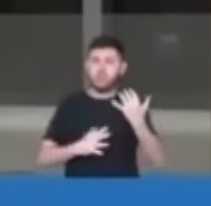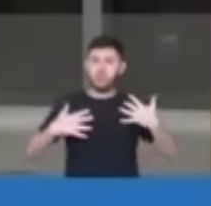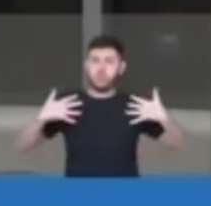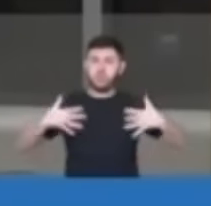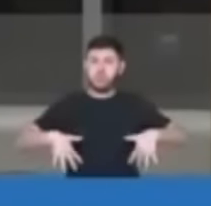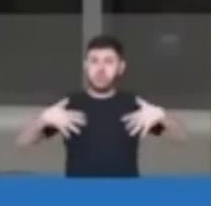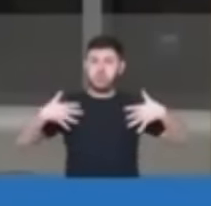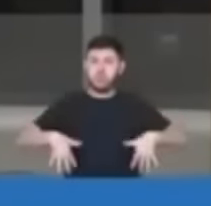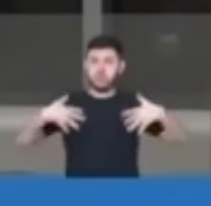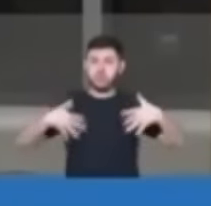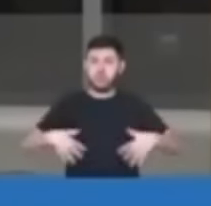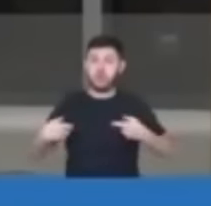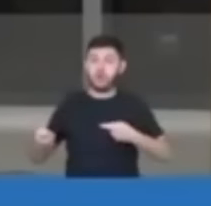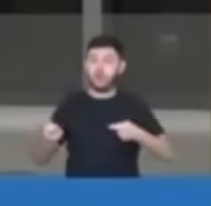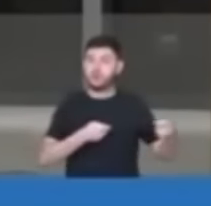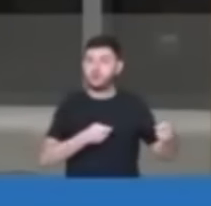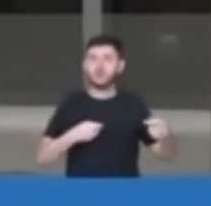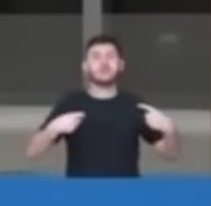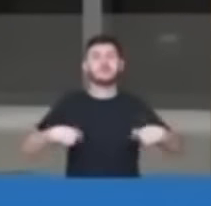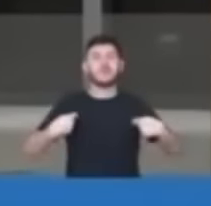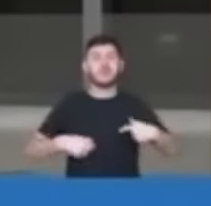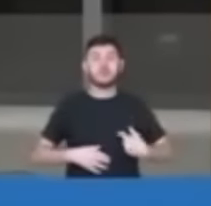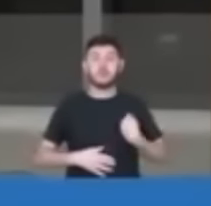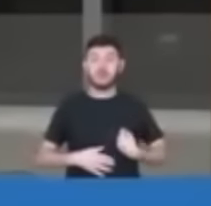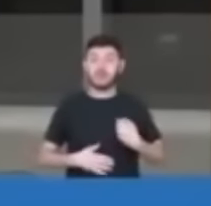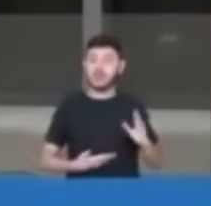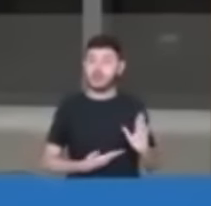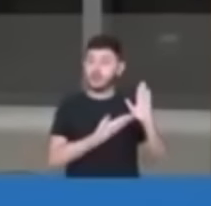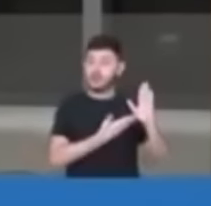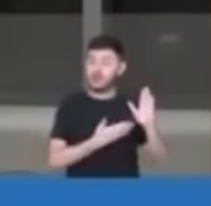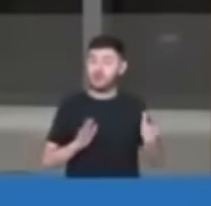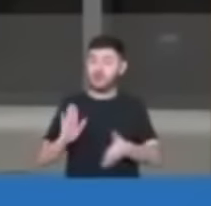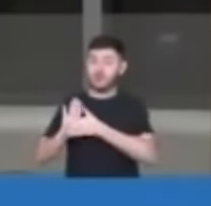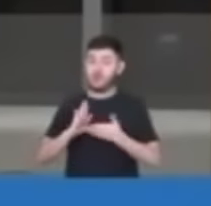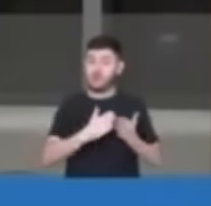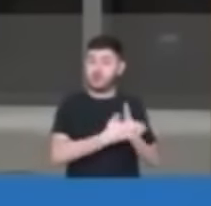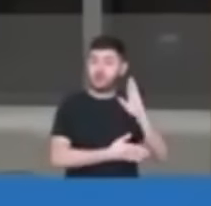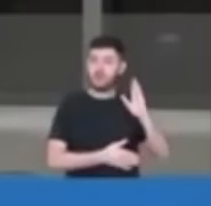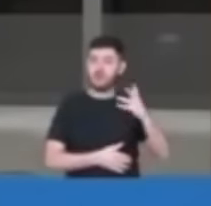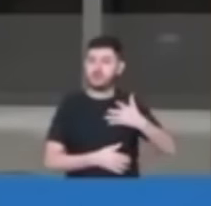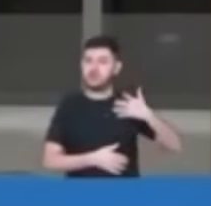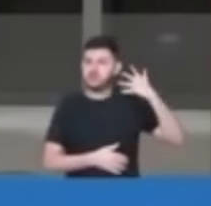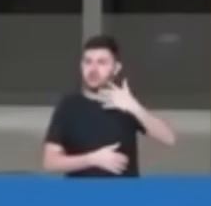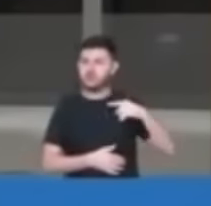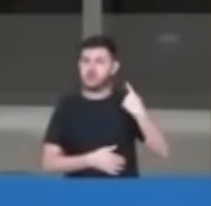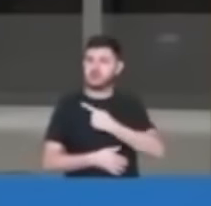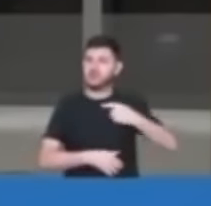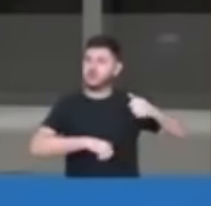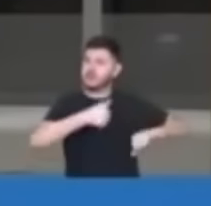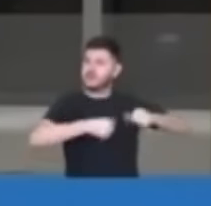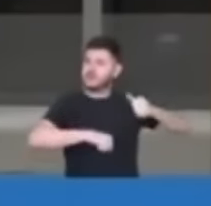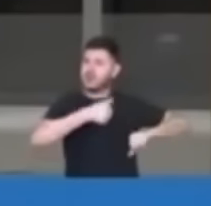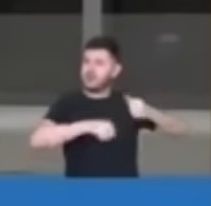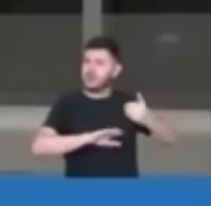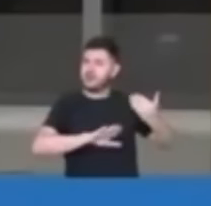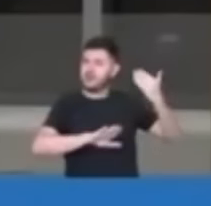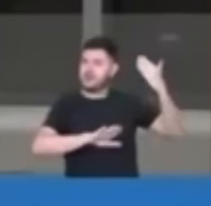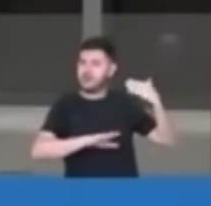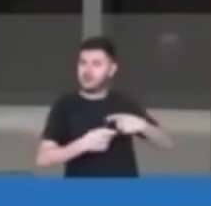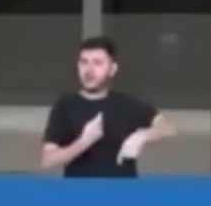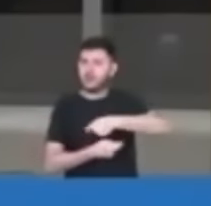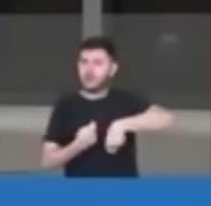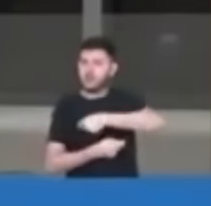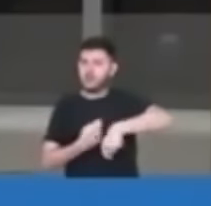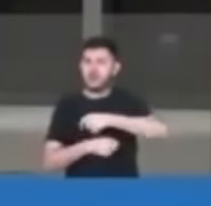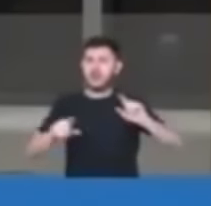importante conter a hiperinflação. Eu estava aqui quando aprovou o Plano Real e eu fui revisitar os meus discursos, as nossas análises da época e as análises de economistas que não têm espaço